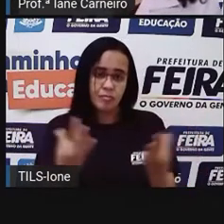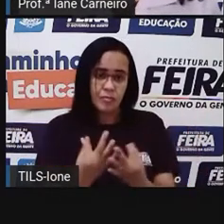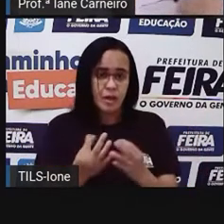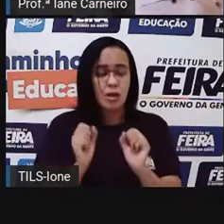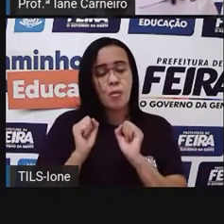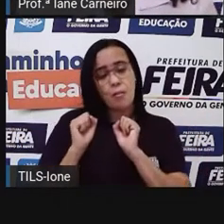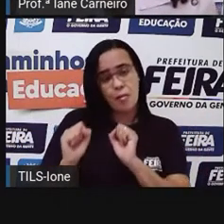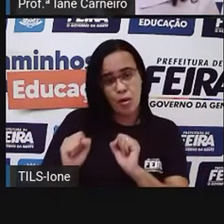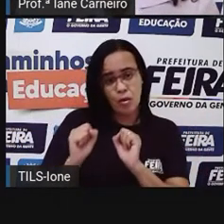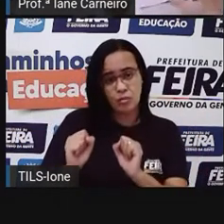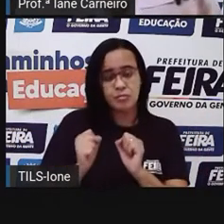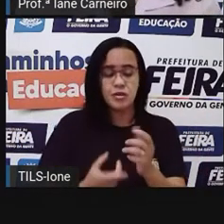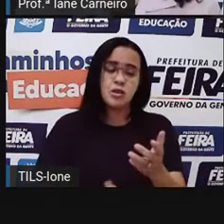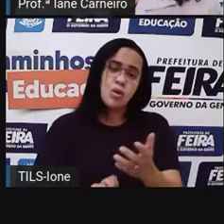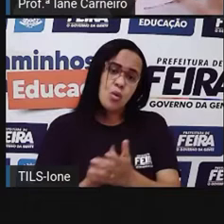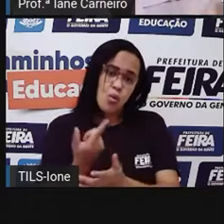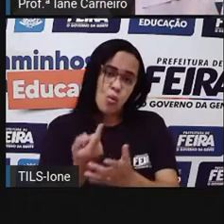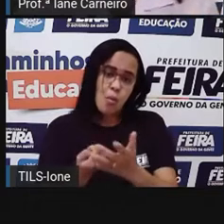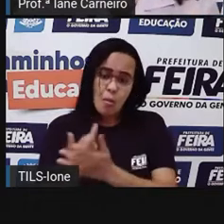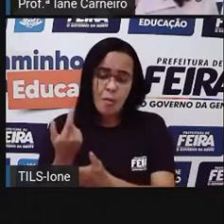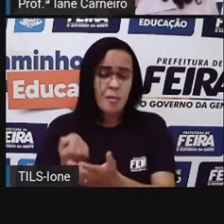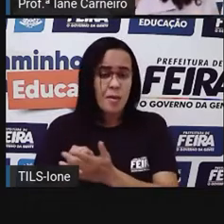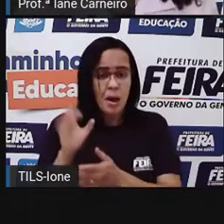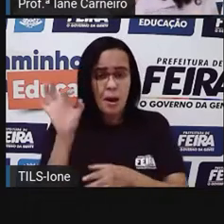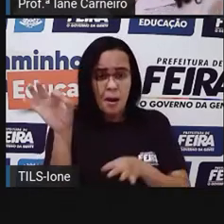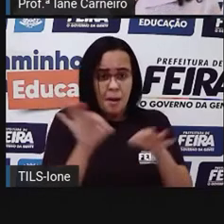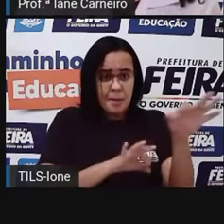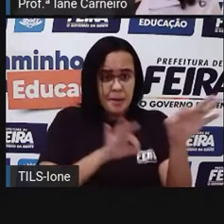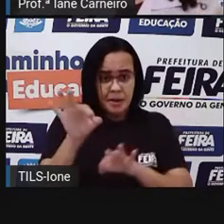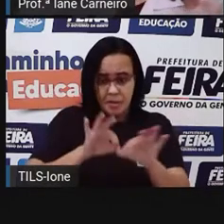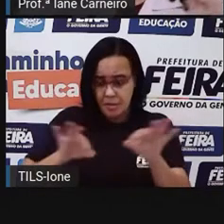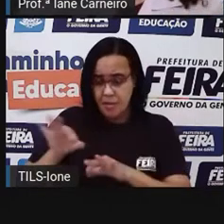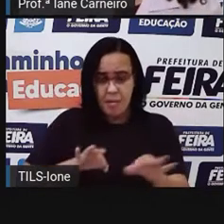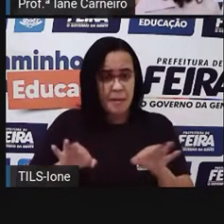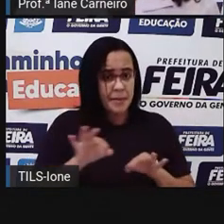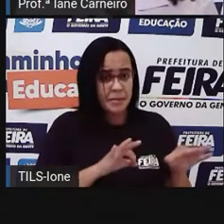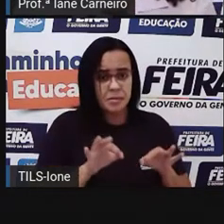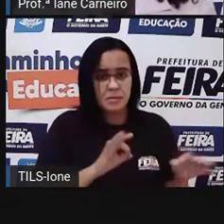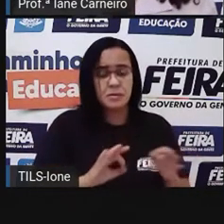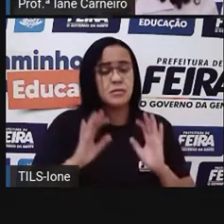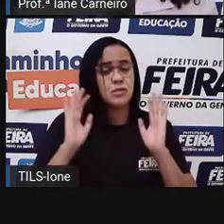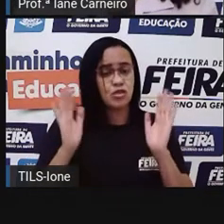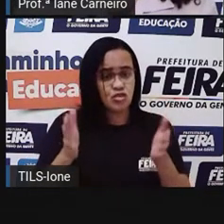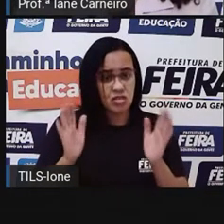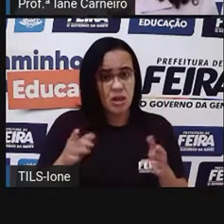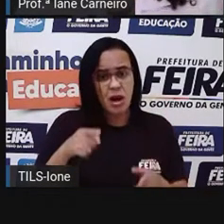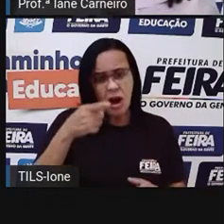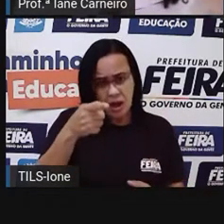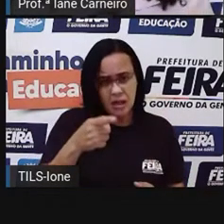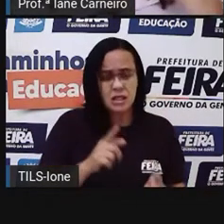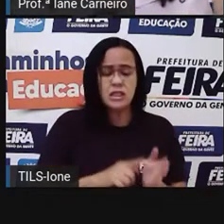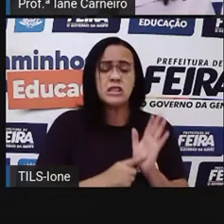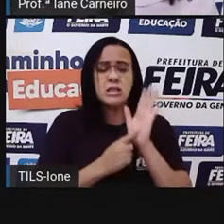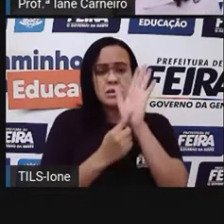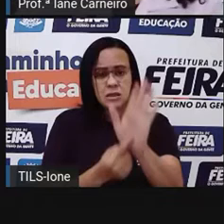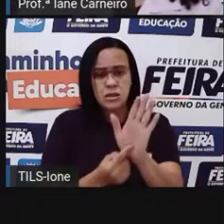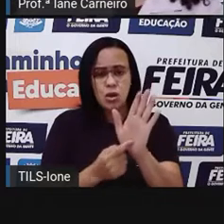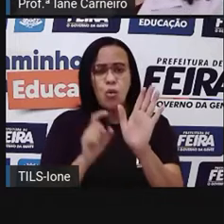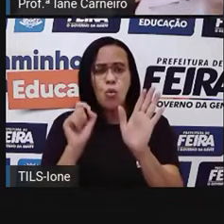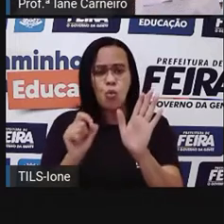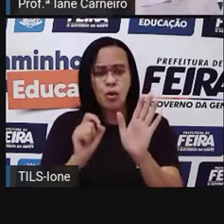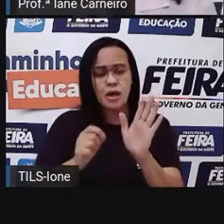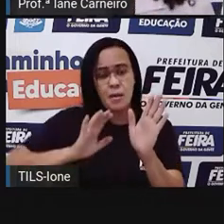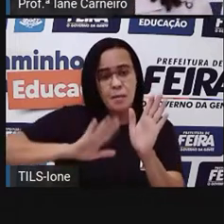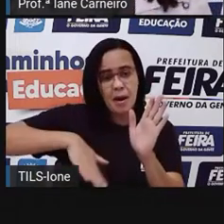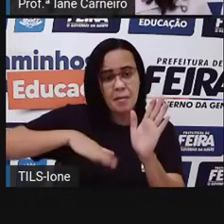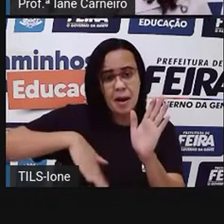Frango, para fazer a ceia de Natal. E aí, eles colocaram aqui a promoção, né? O quilo do peru,